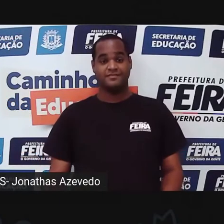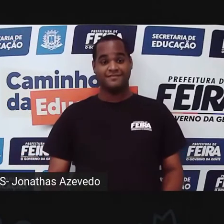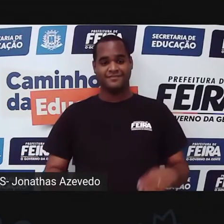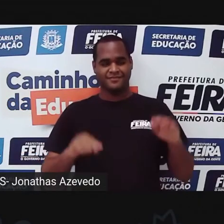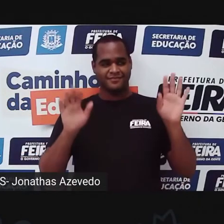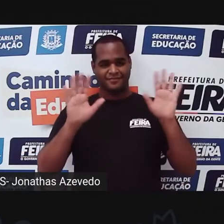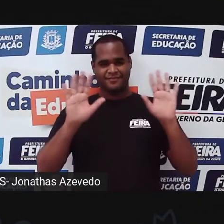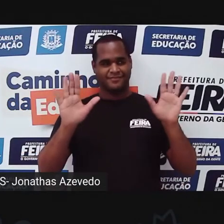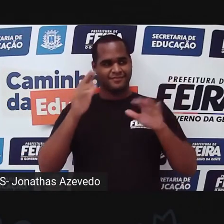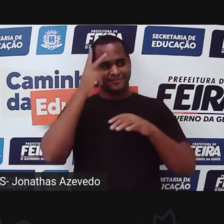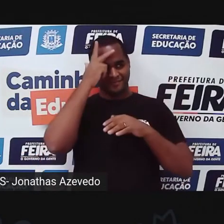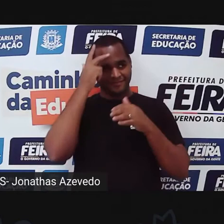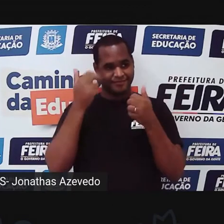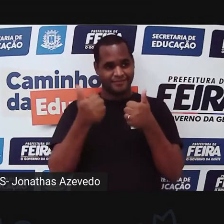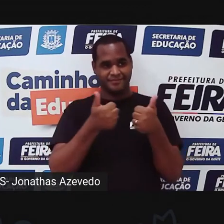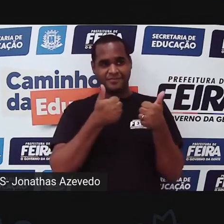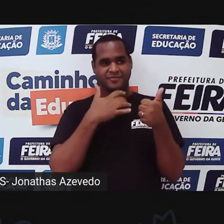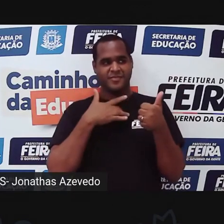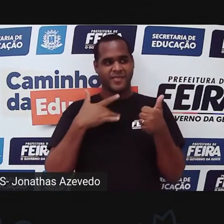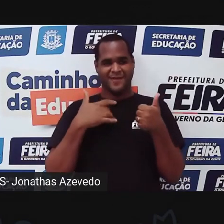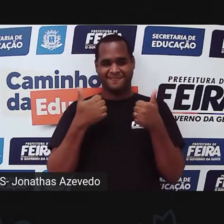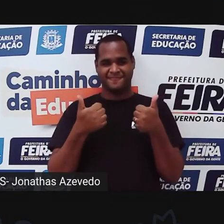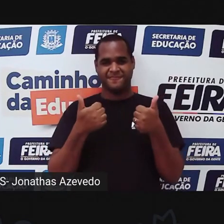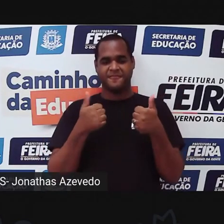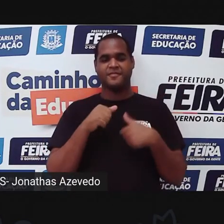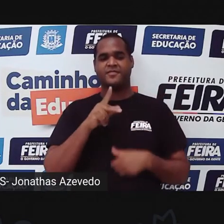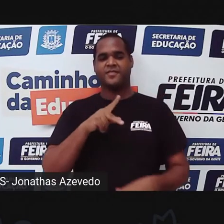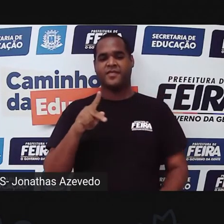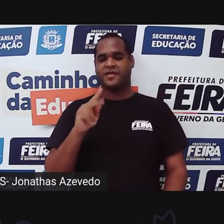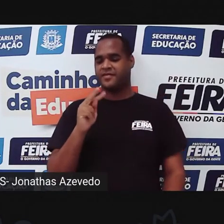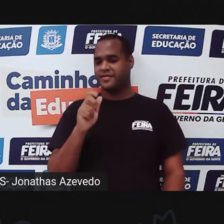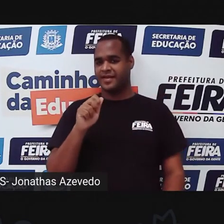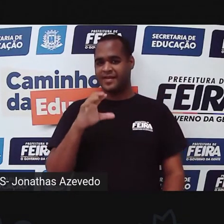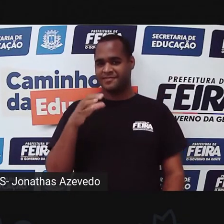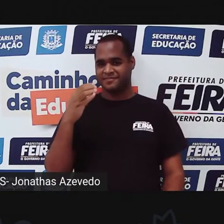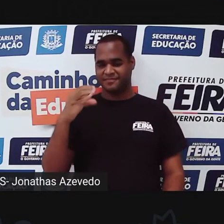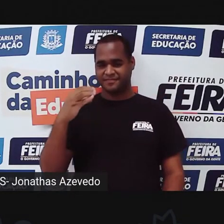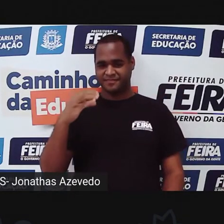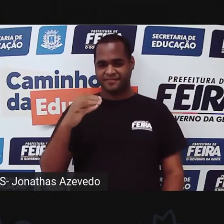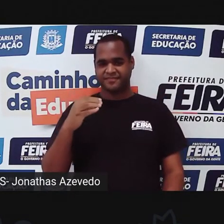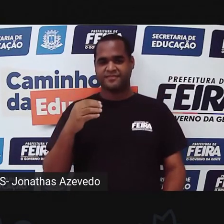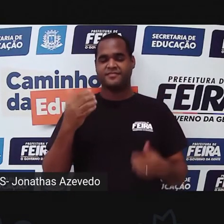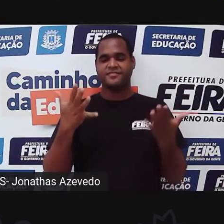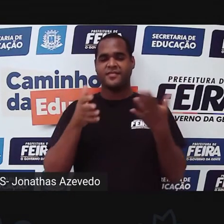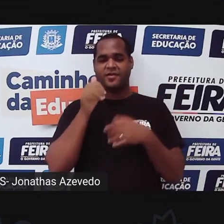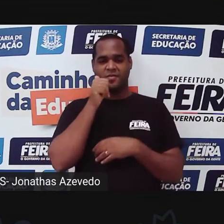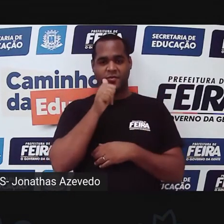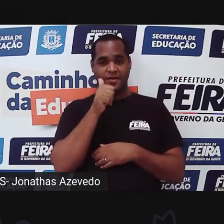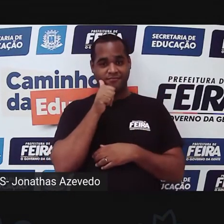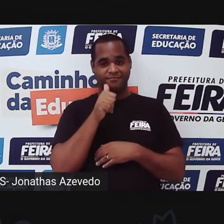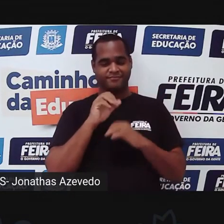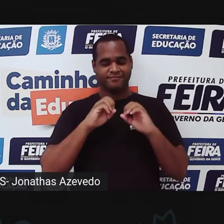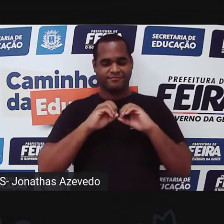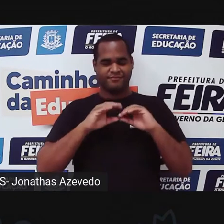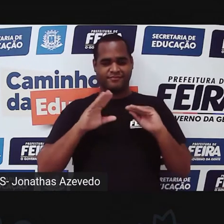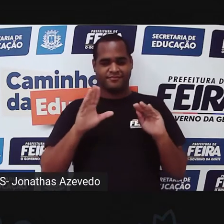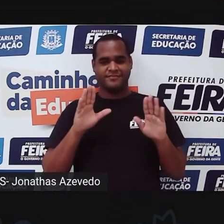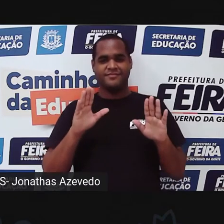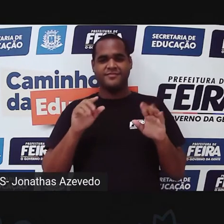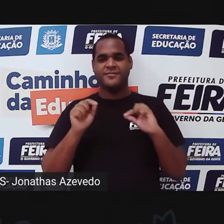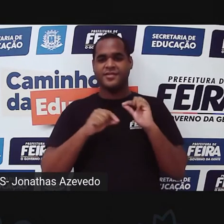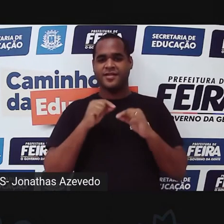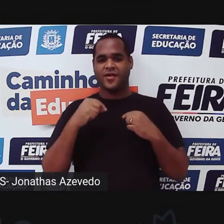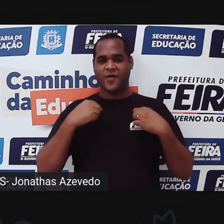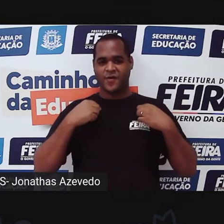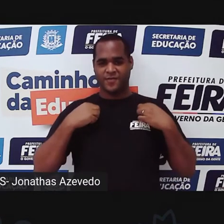Olá pessoal, tudo bem com vocês? Eu sou a professora Tahera Santos de Ciências, sou uma mulher de pele clara, estou vestindo aqui um